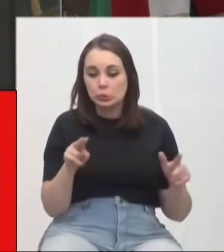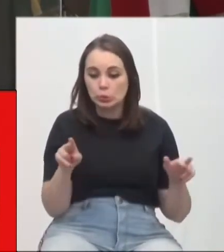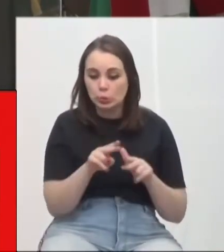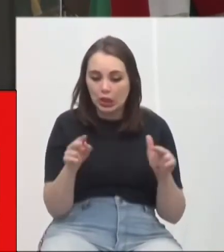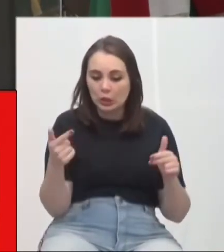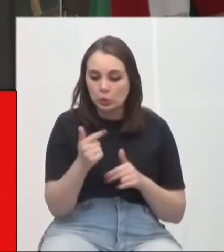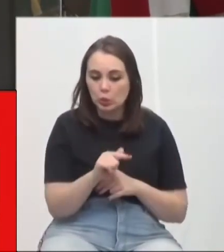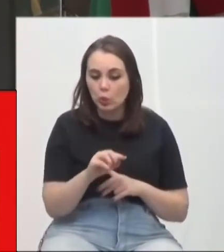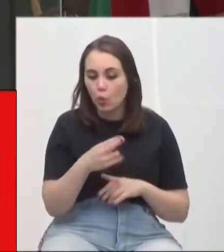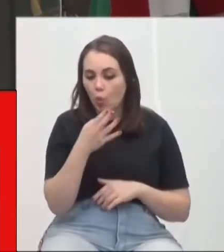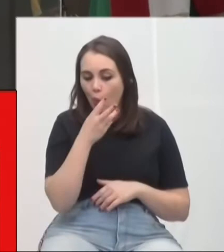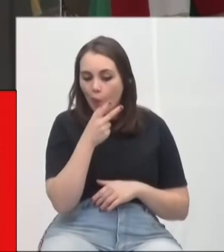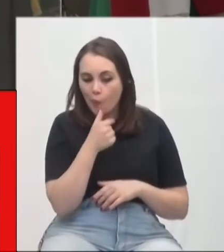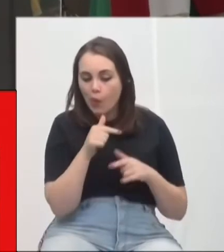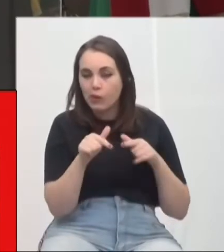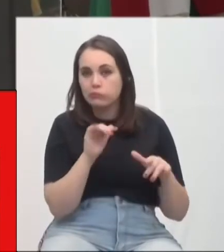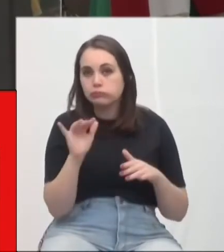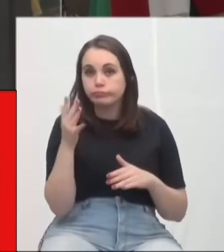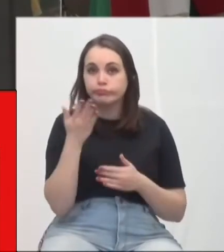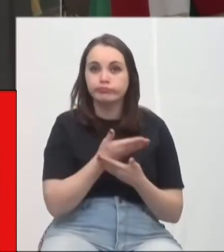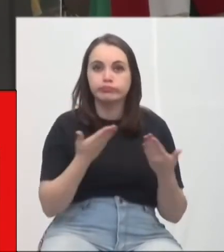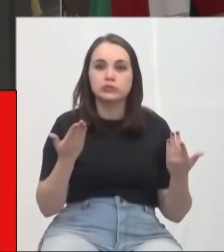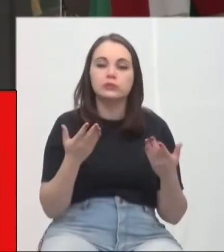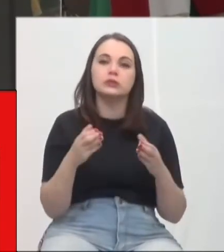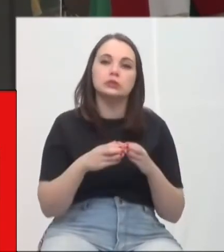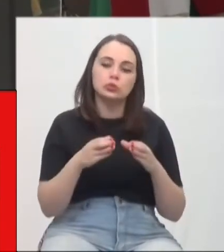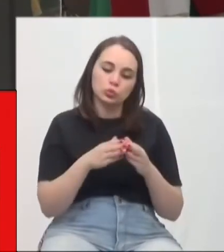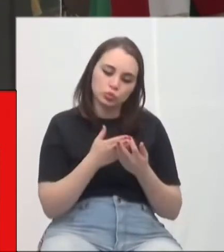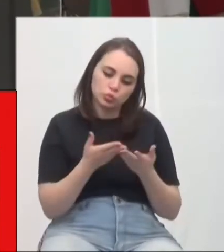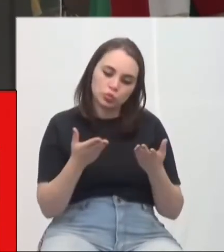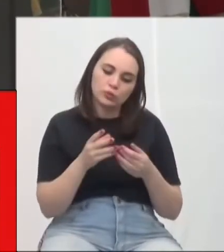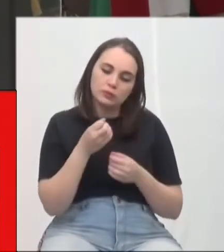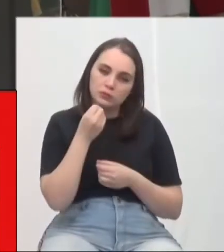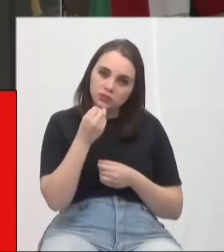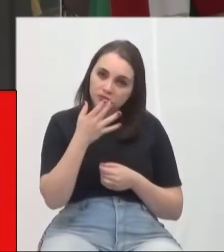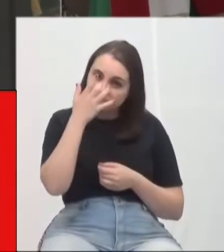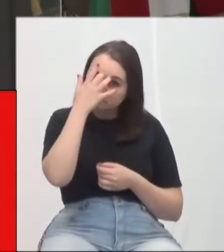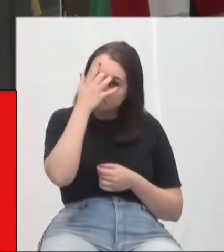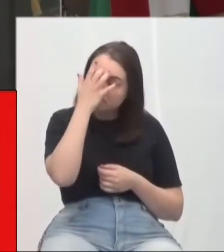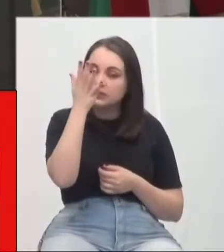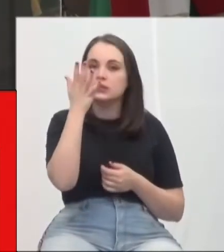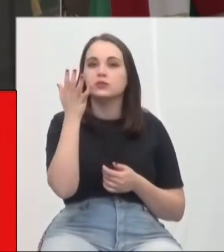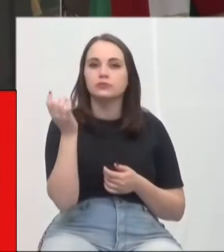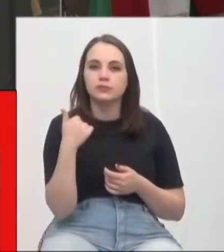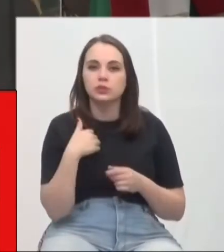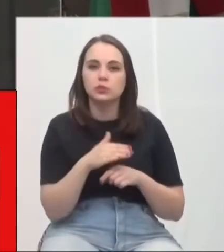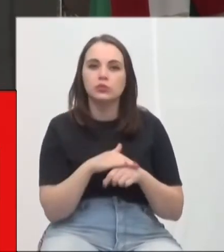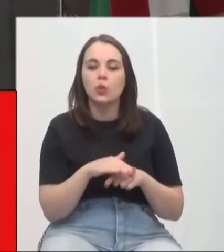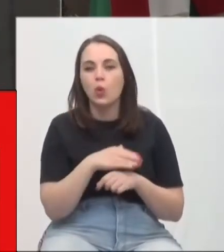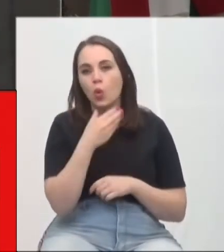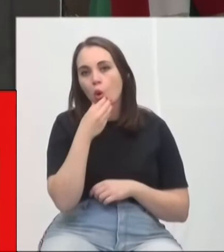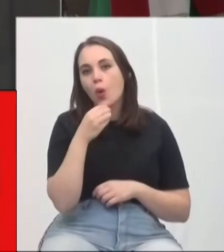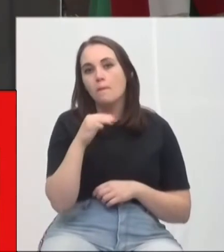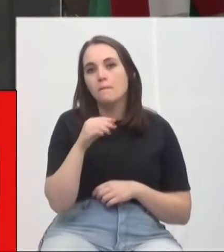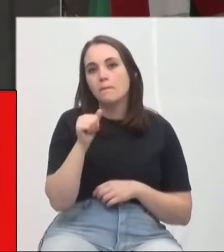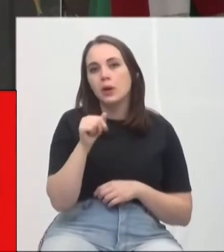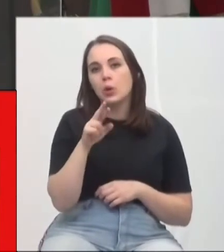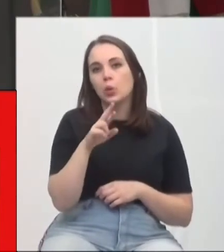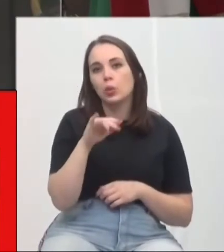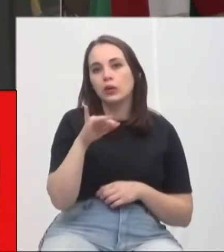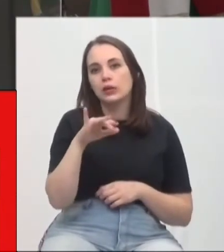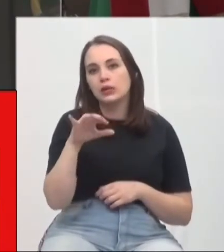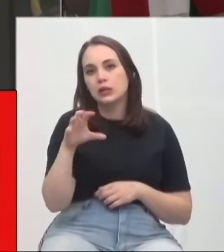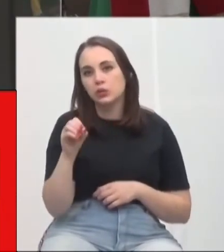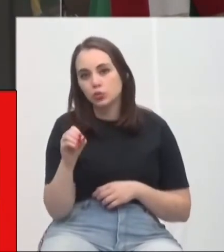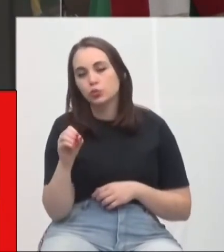na realização da obra. E o comitê de resolução de disputa, ele vai facilitar, conversei com o Maurício, que é o diretor de compras da